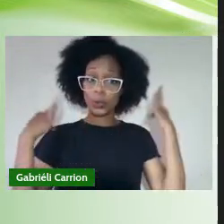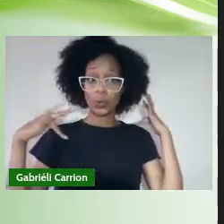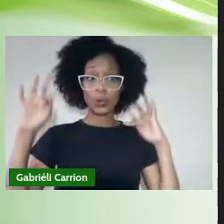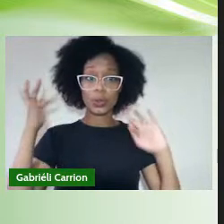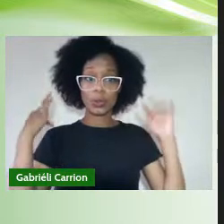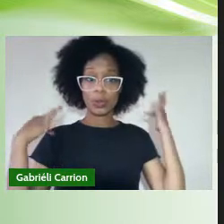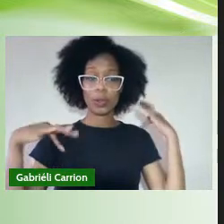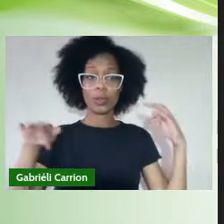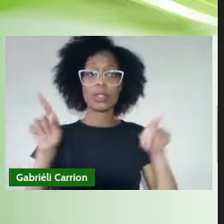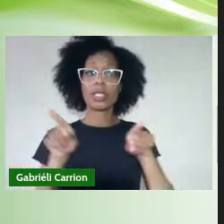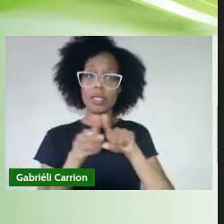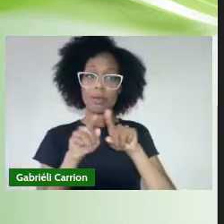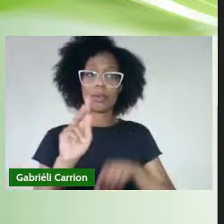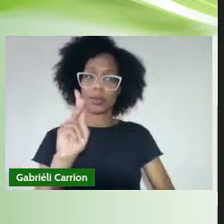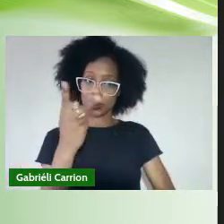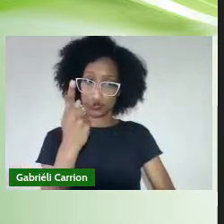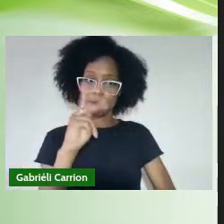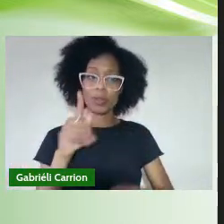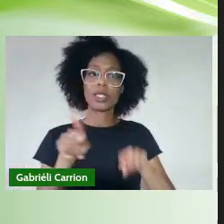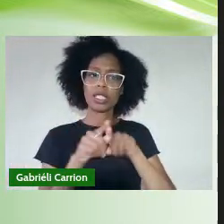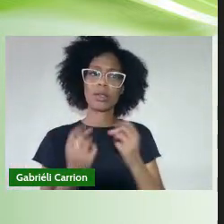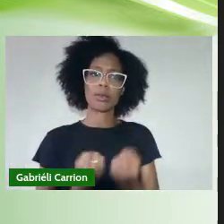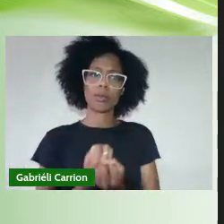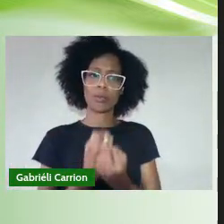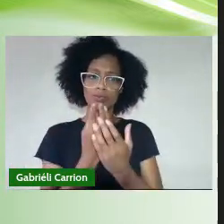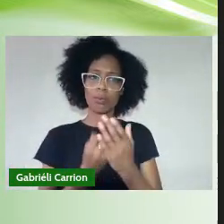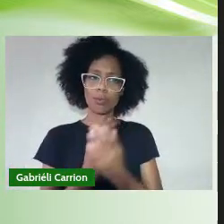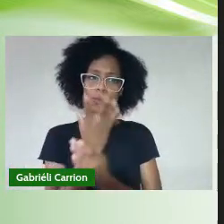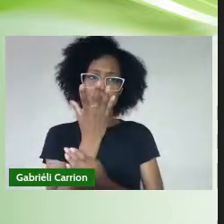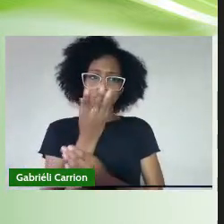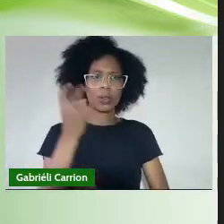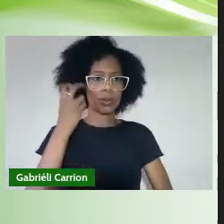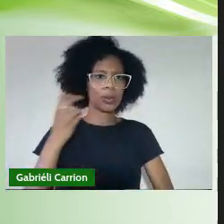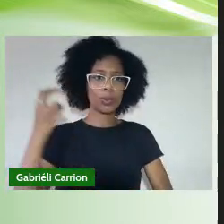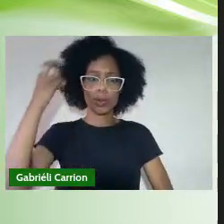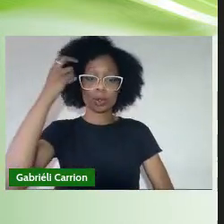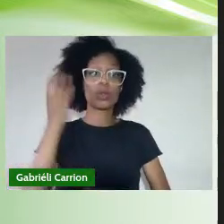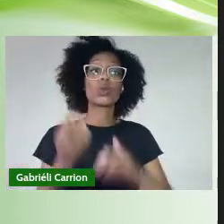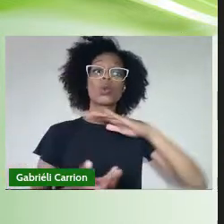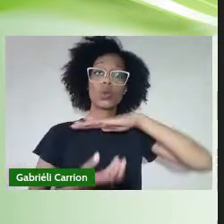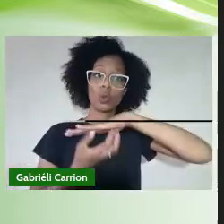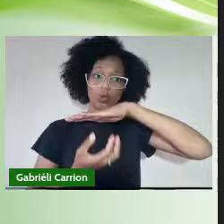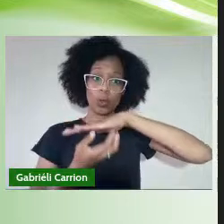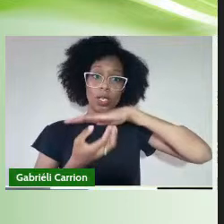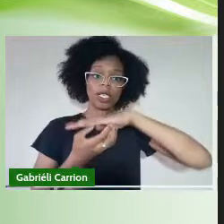História e Produção e Política Cultural do Campus Jaguarão.